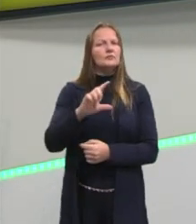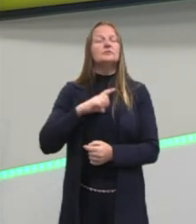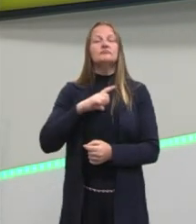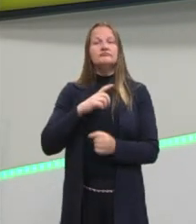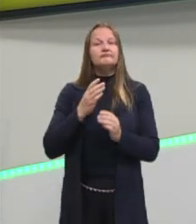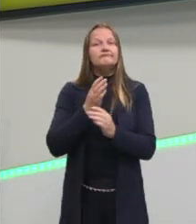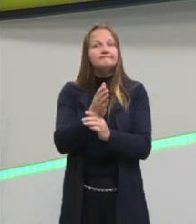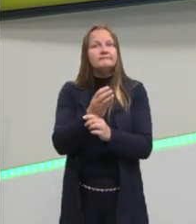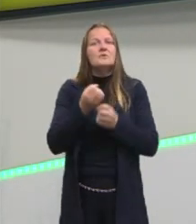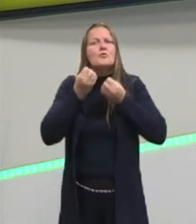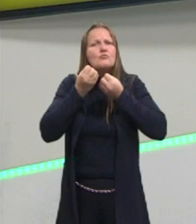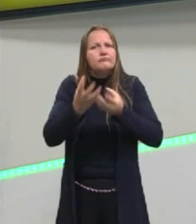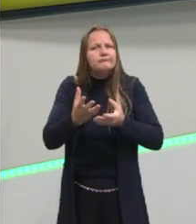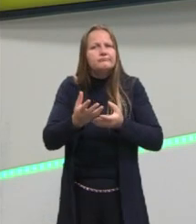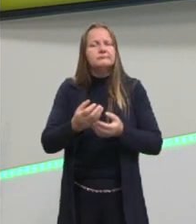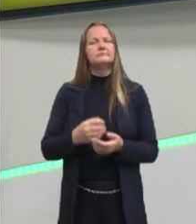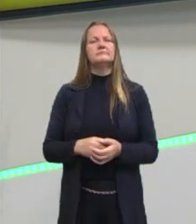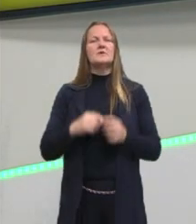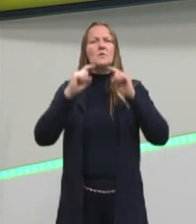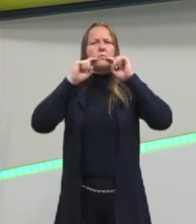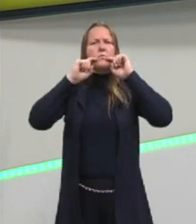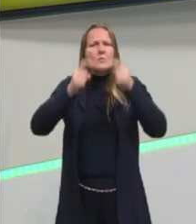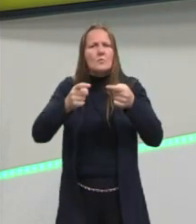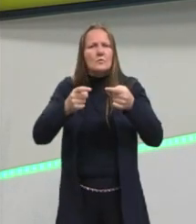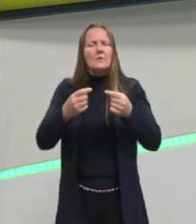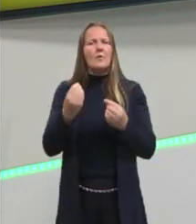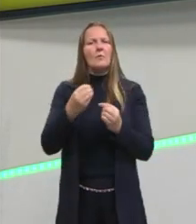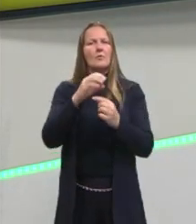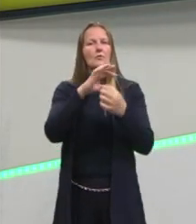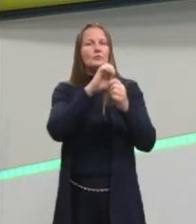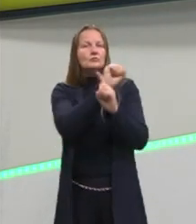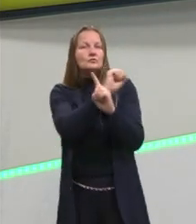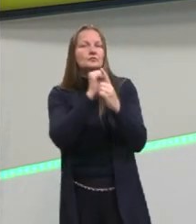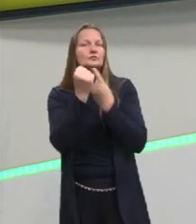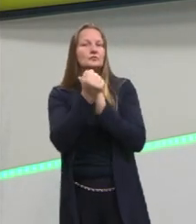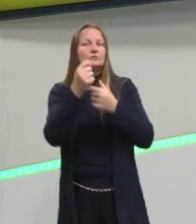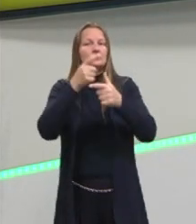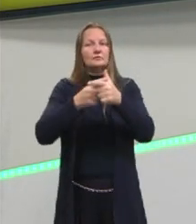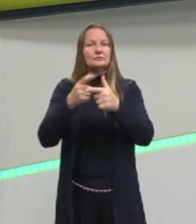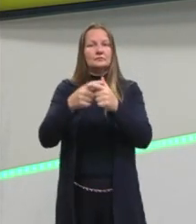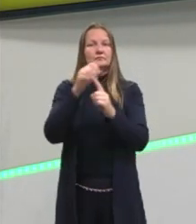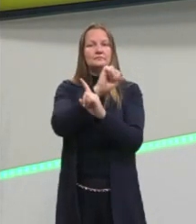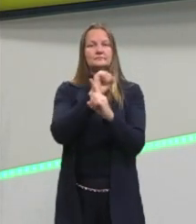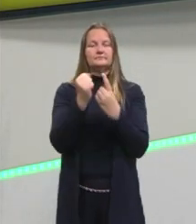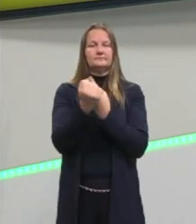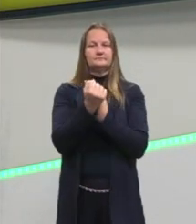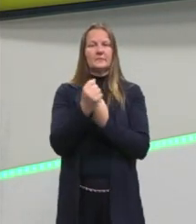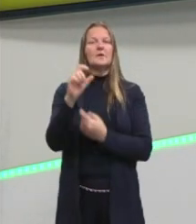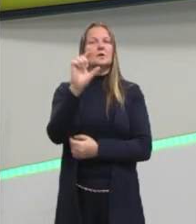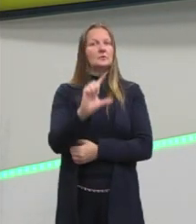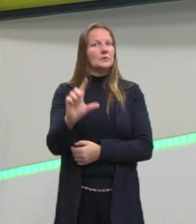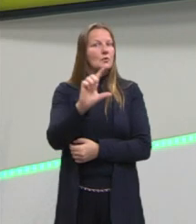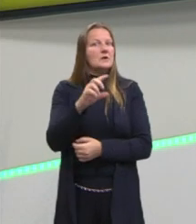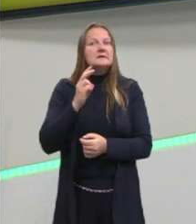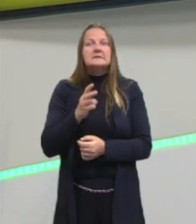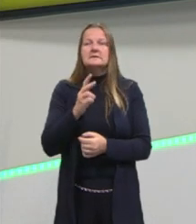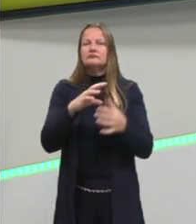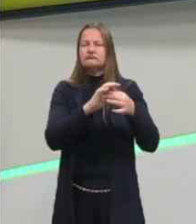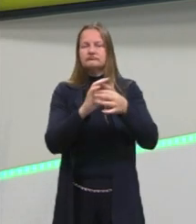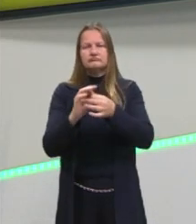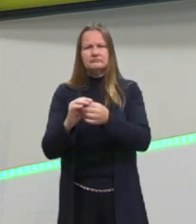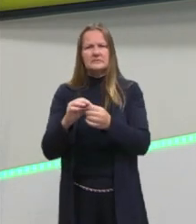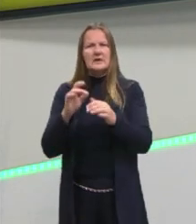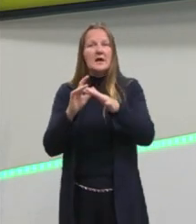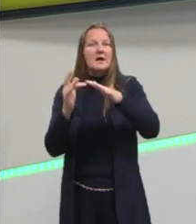veículo que vai nos trazendo essa questão de falar sobre os problemas sociais. Como eu disse, não existia nenhuma rede